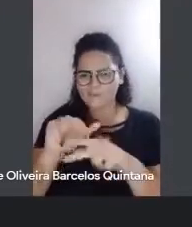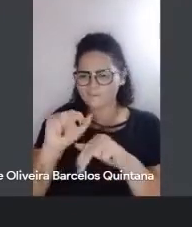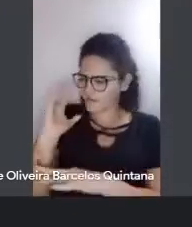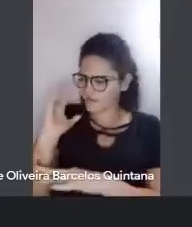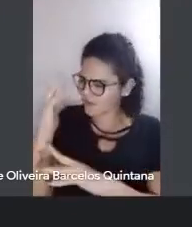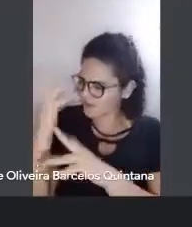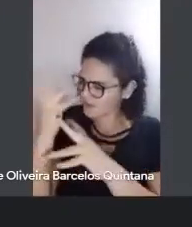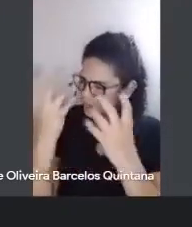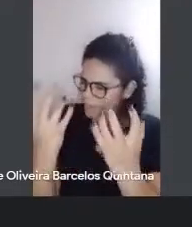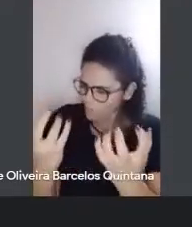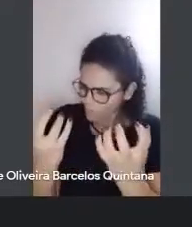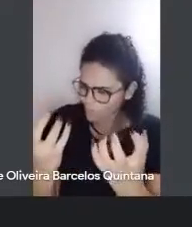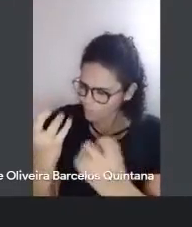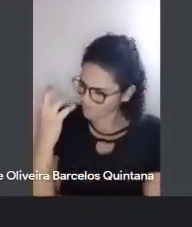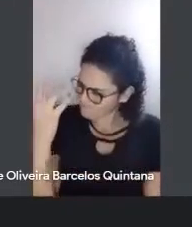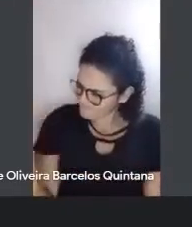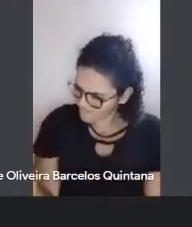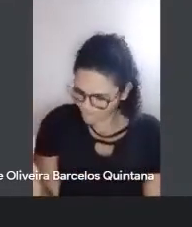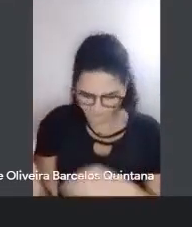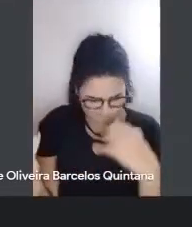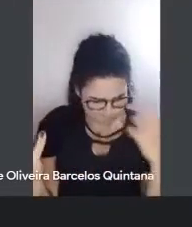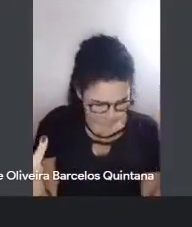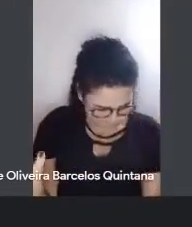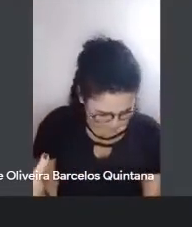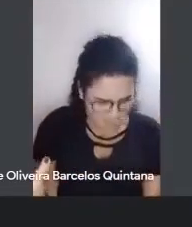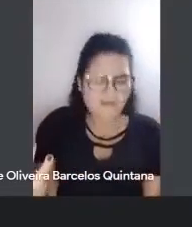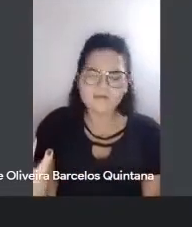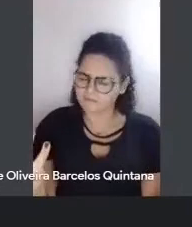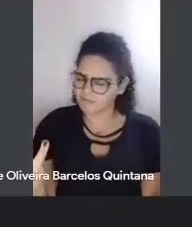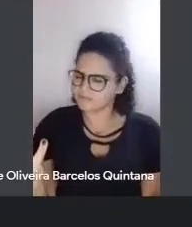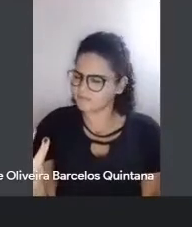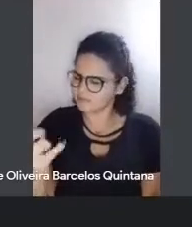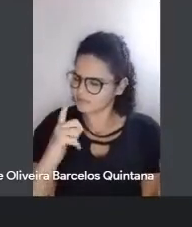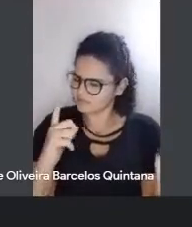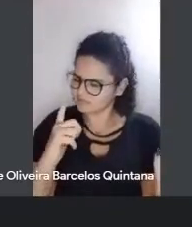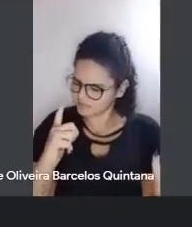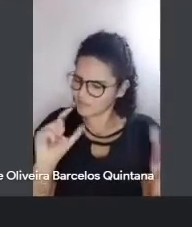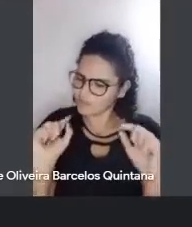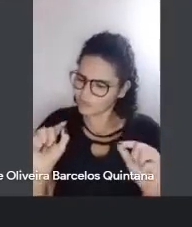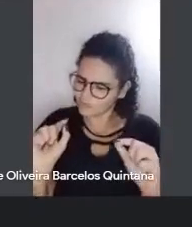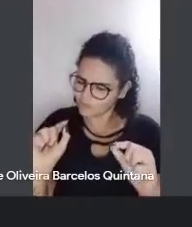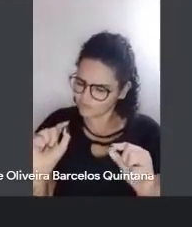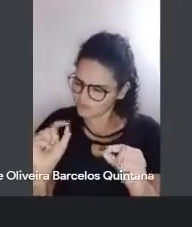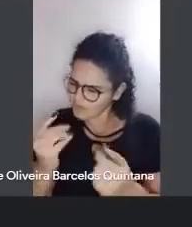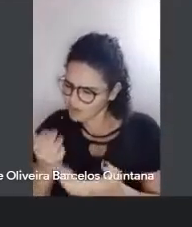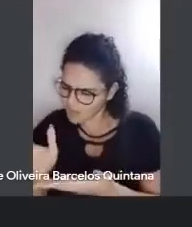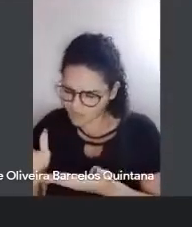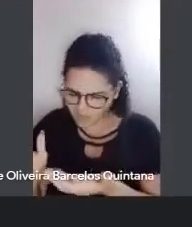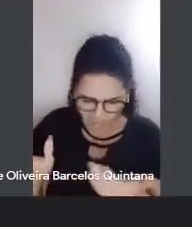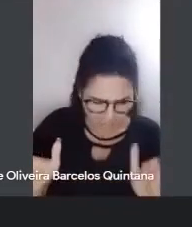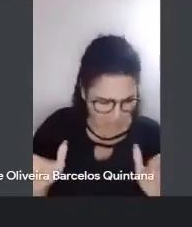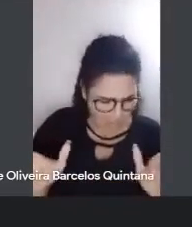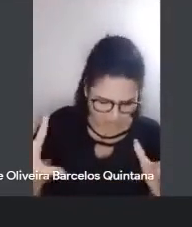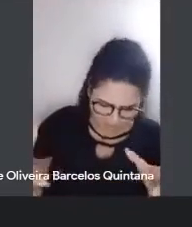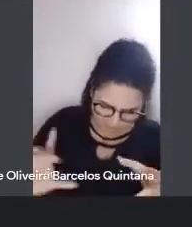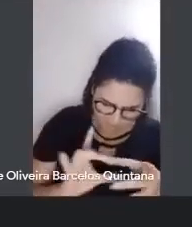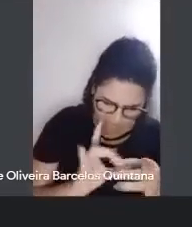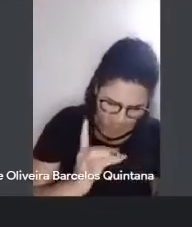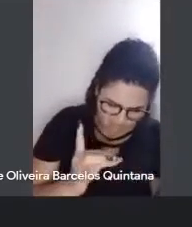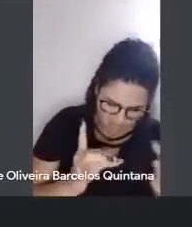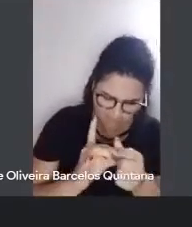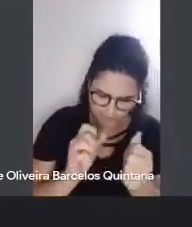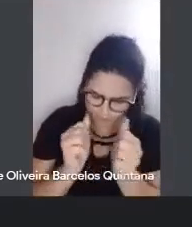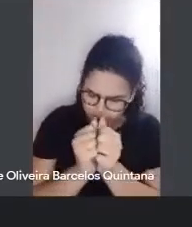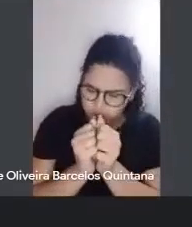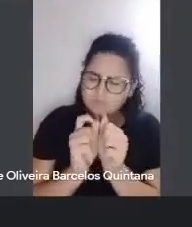derribando árvores, e as próprias sussuaranas aterrando os mocós espertos que se alinham aos pares, nas luras